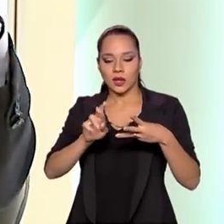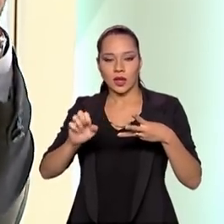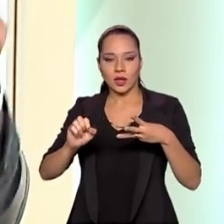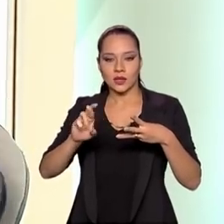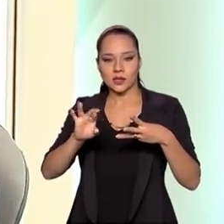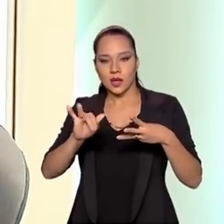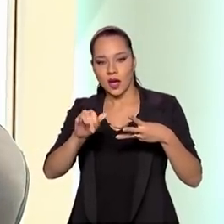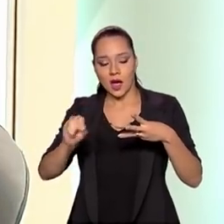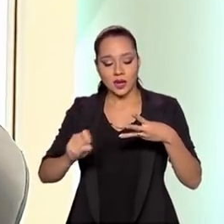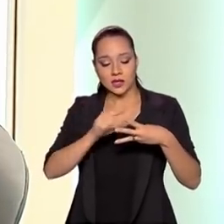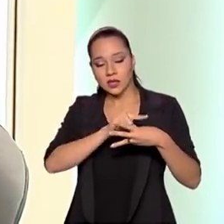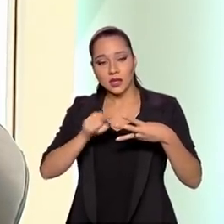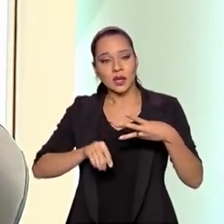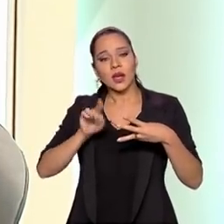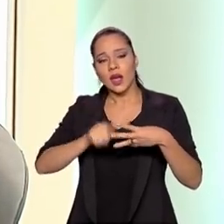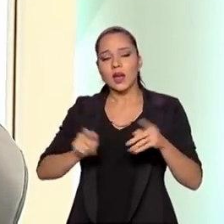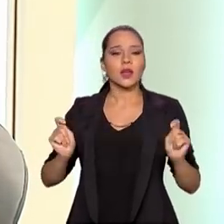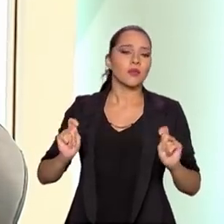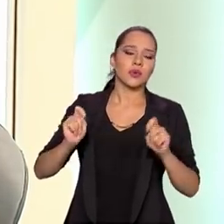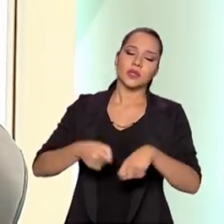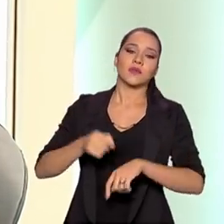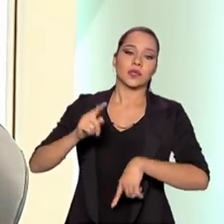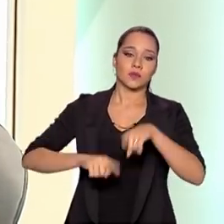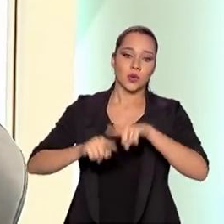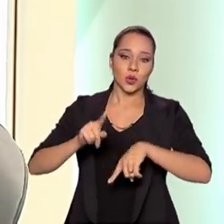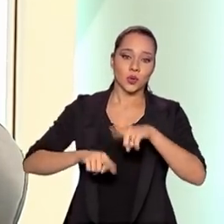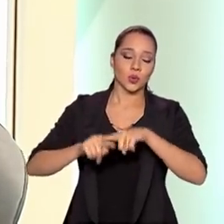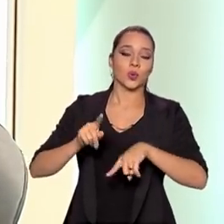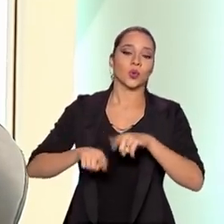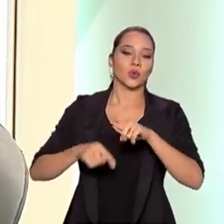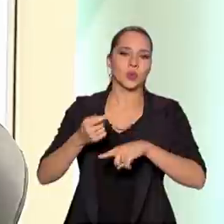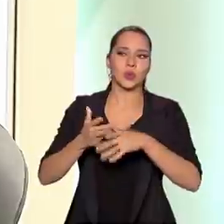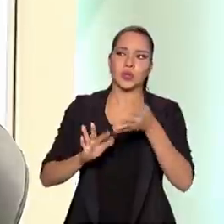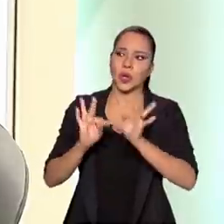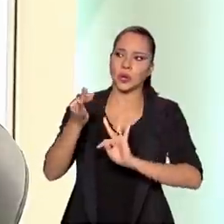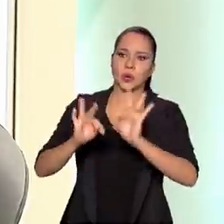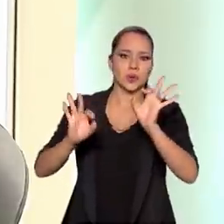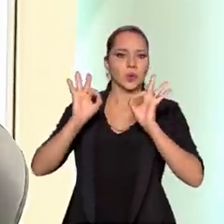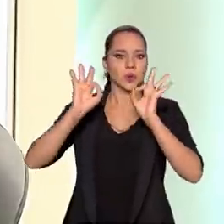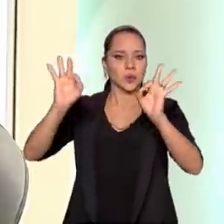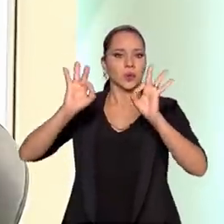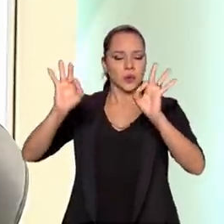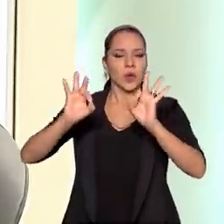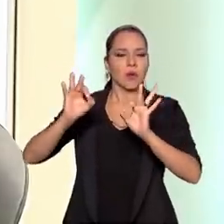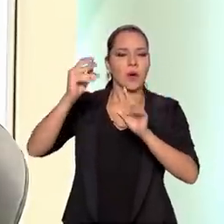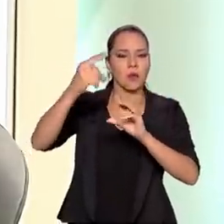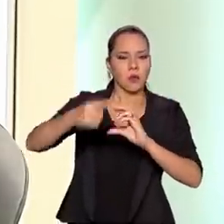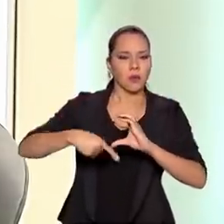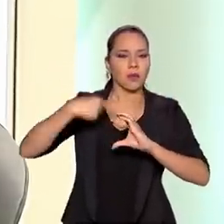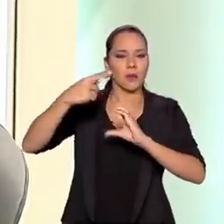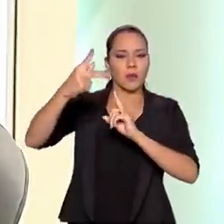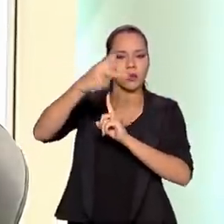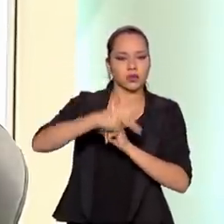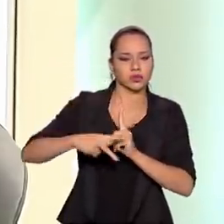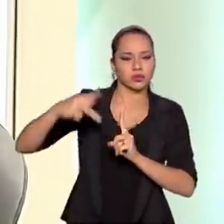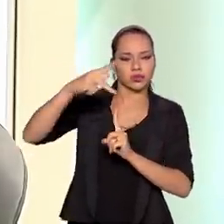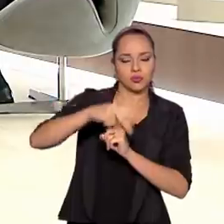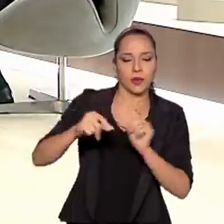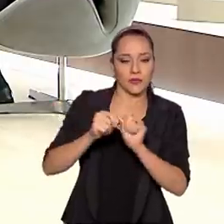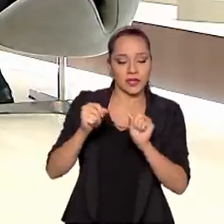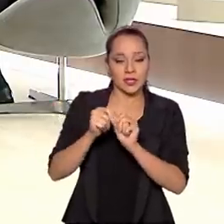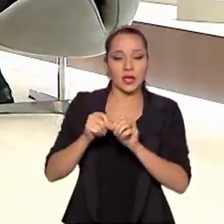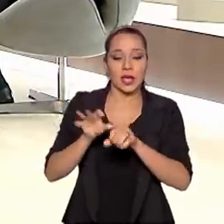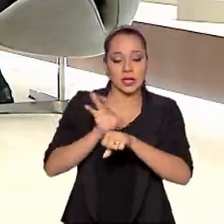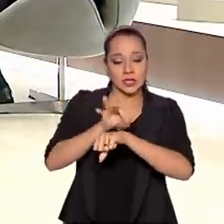que viabilizam esses produtos altamente tecnológicos para movimentar a turbina eólica, as